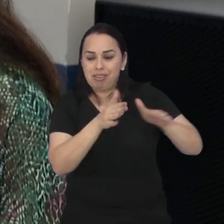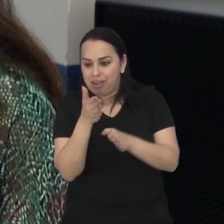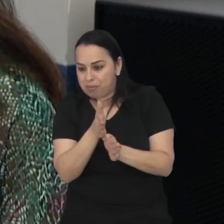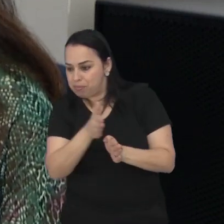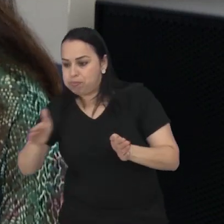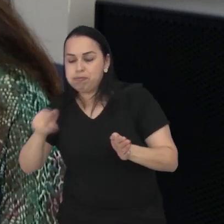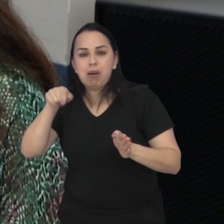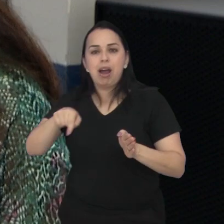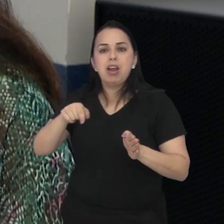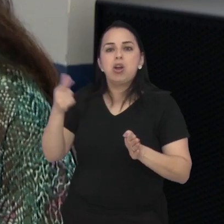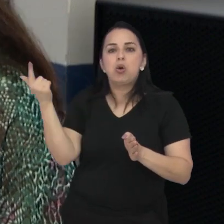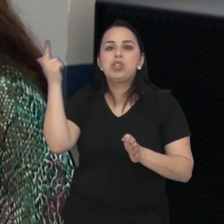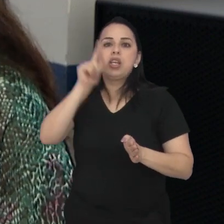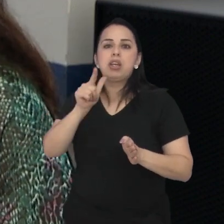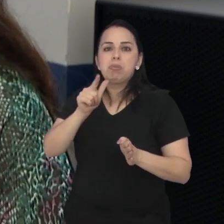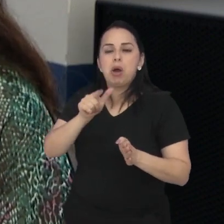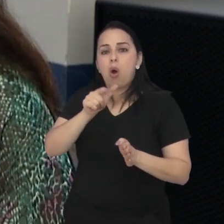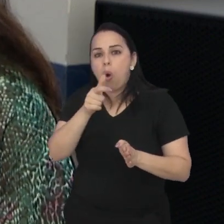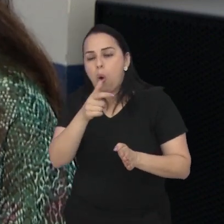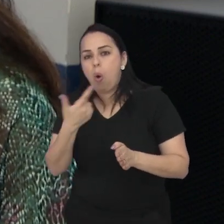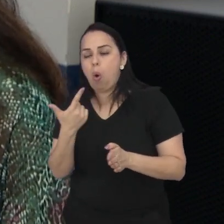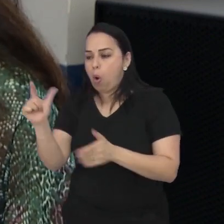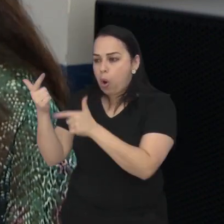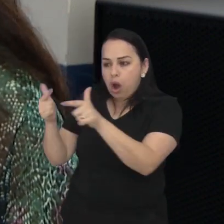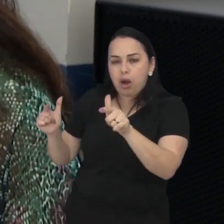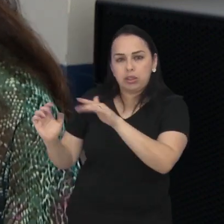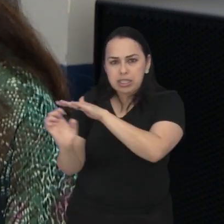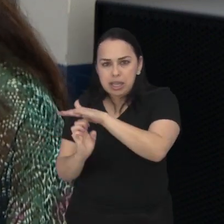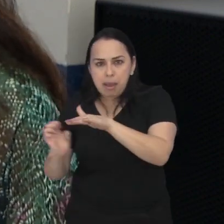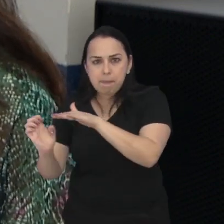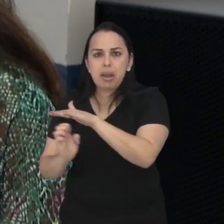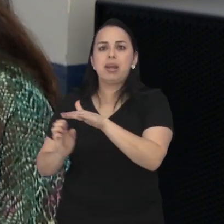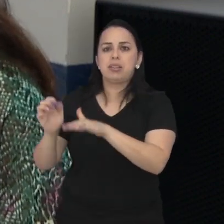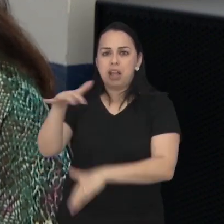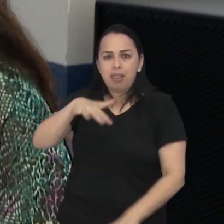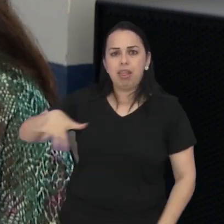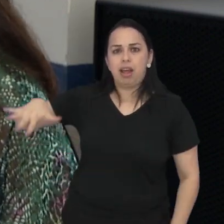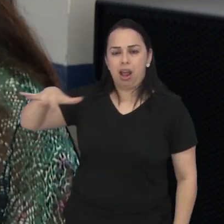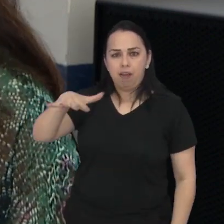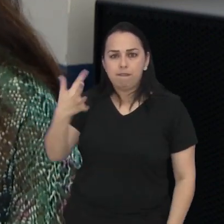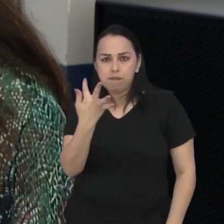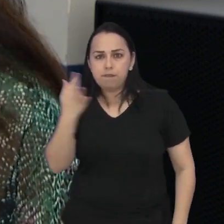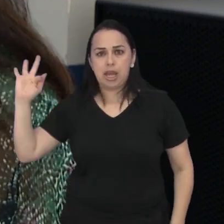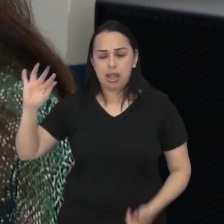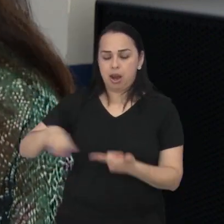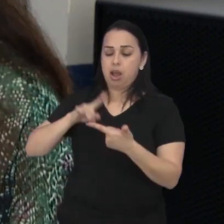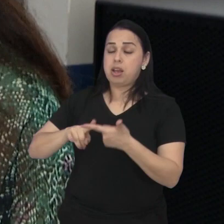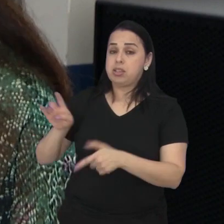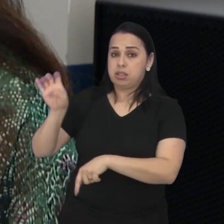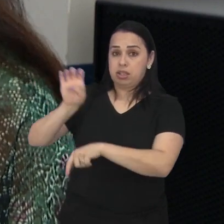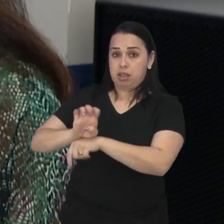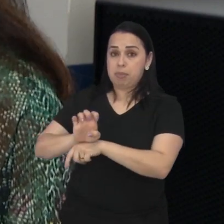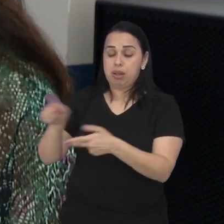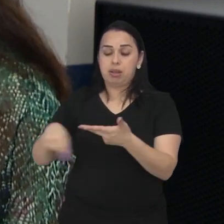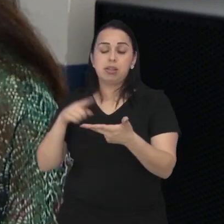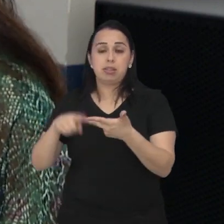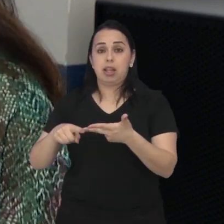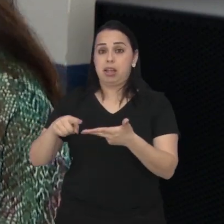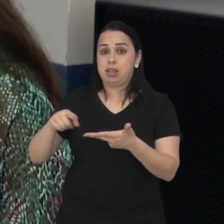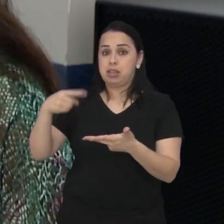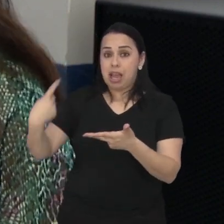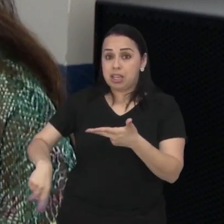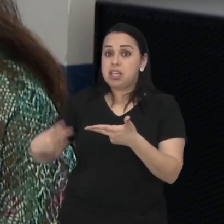aporte de outras entidades, de outras federações, da esfera federal, estadual, o